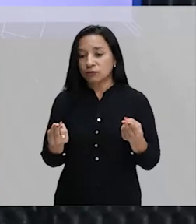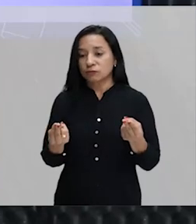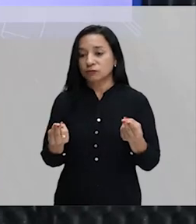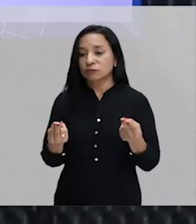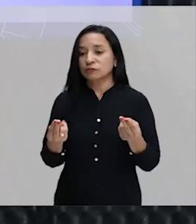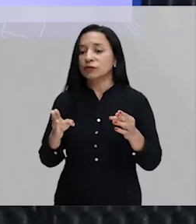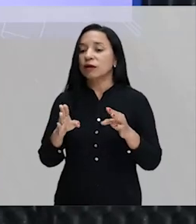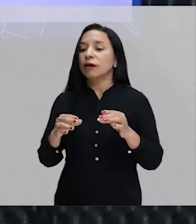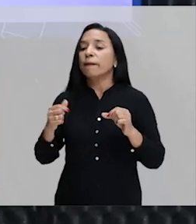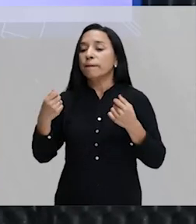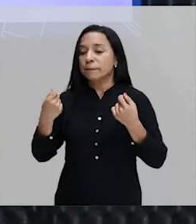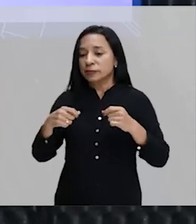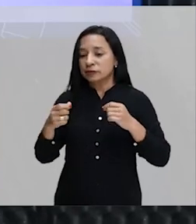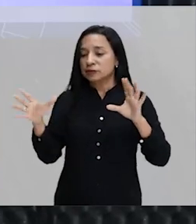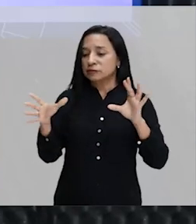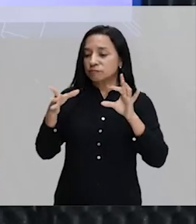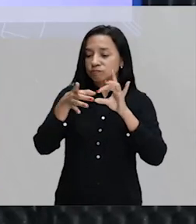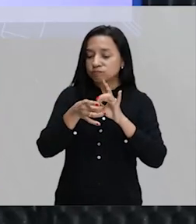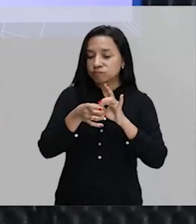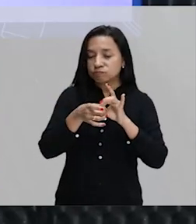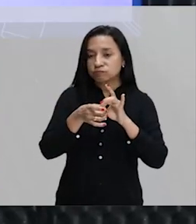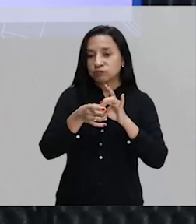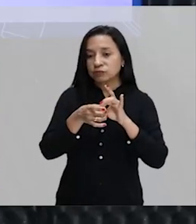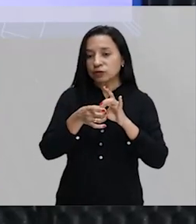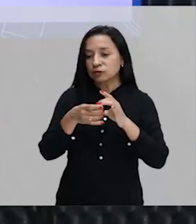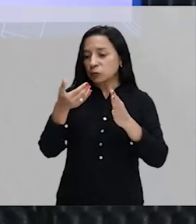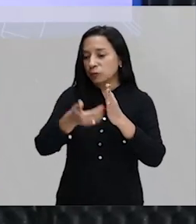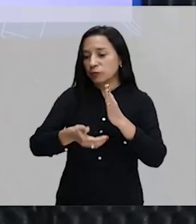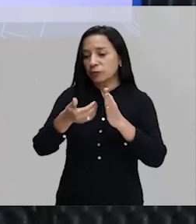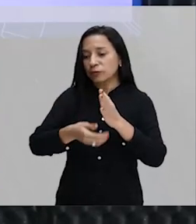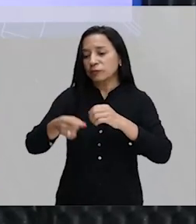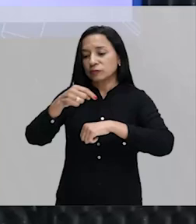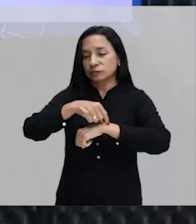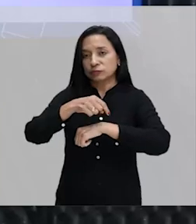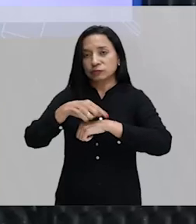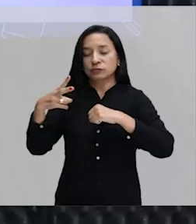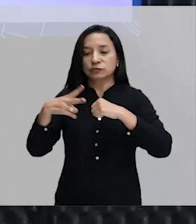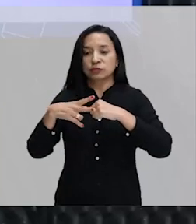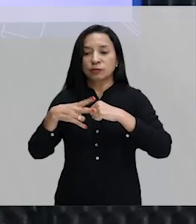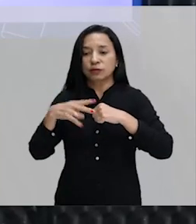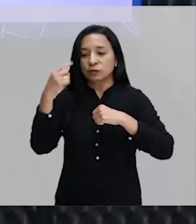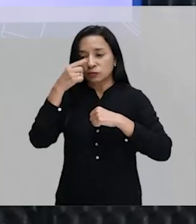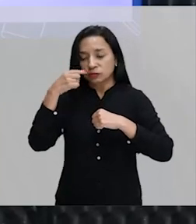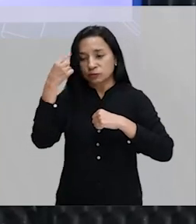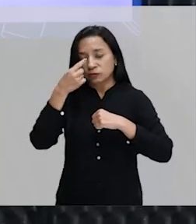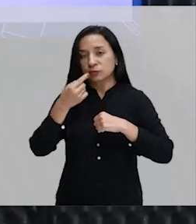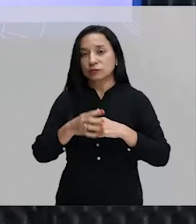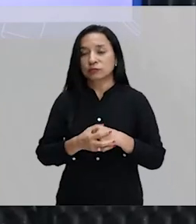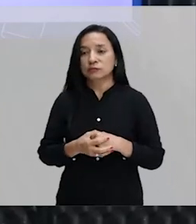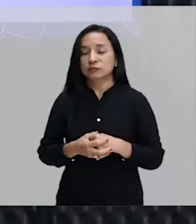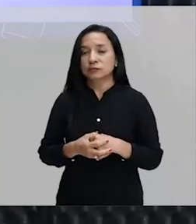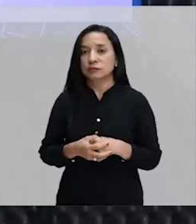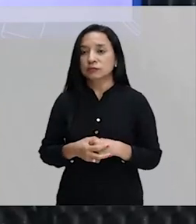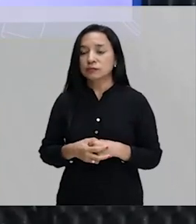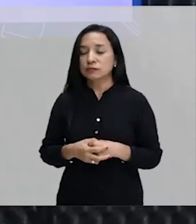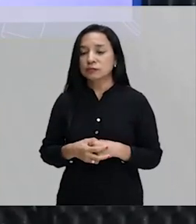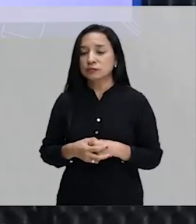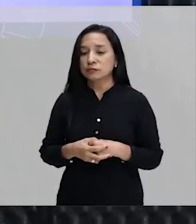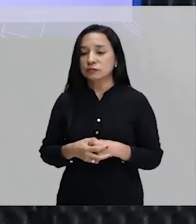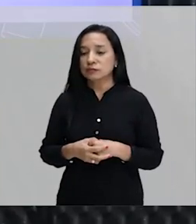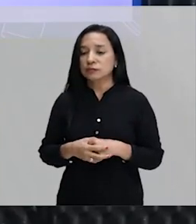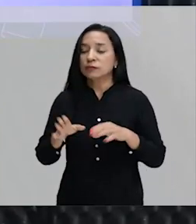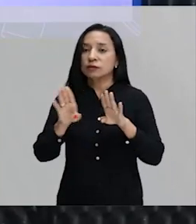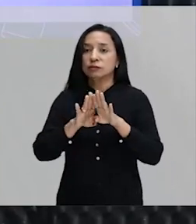você tem que fazer associações para daí você não se perder nos tempos verbais do espanhol que são muitos certo e